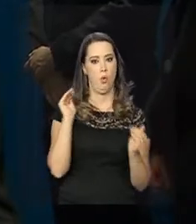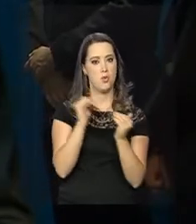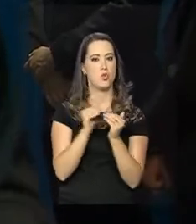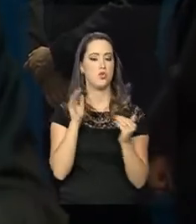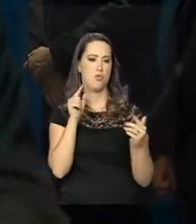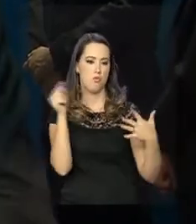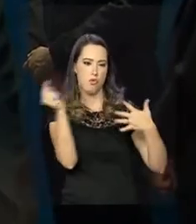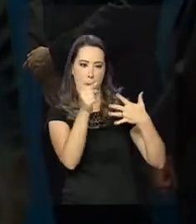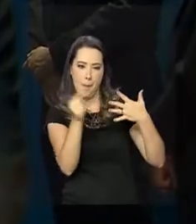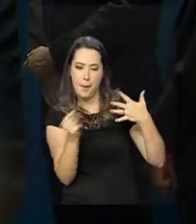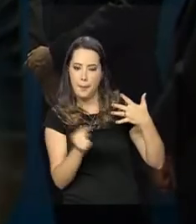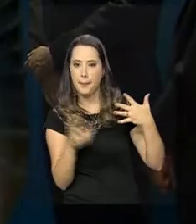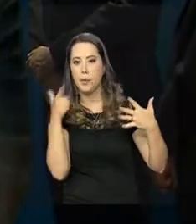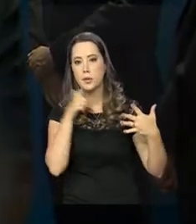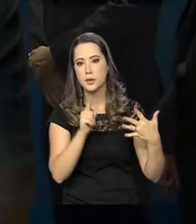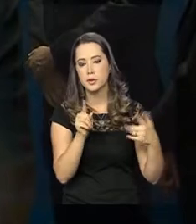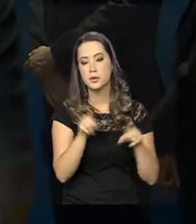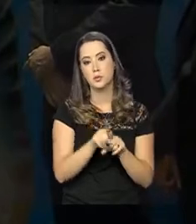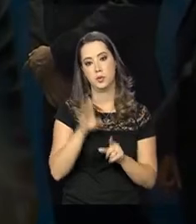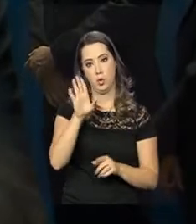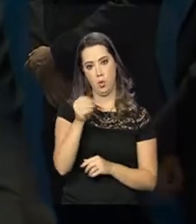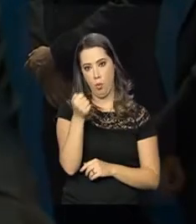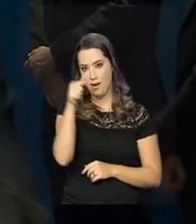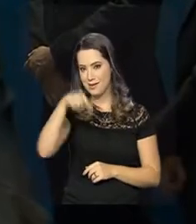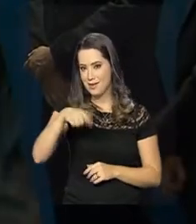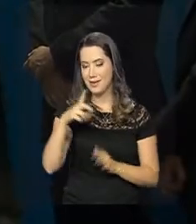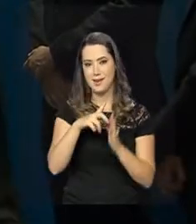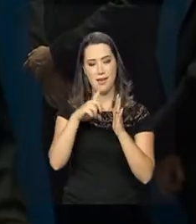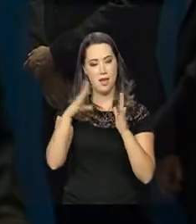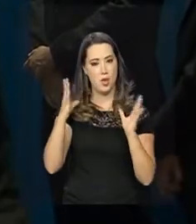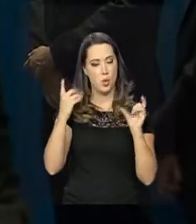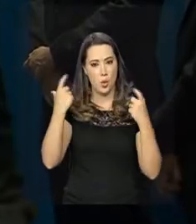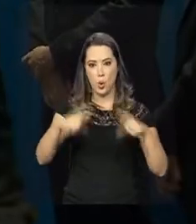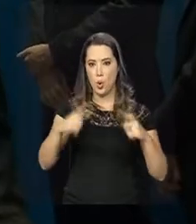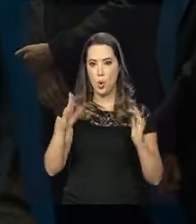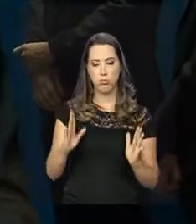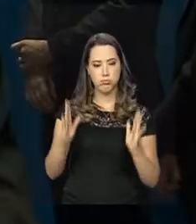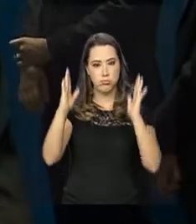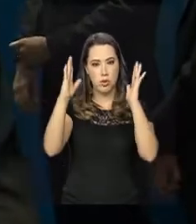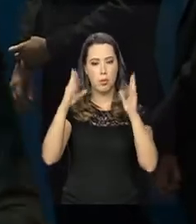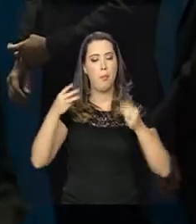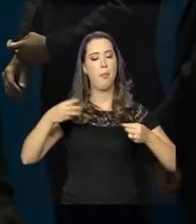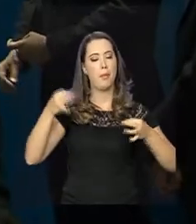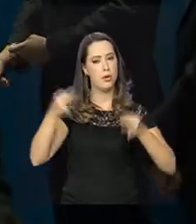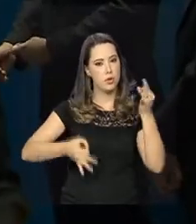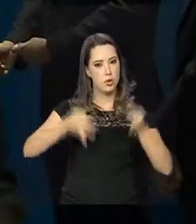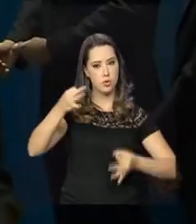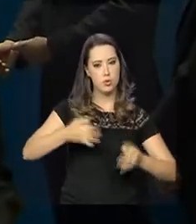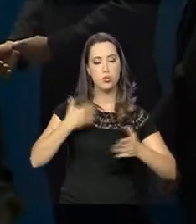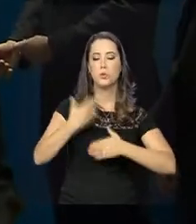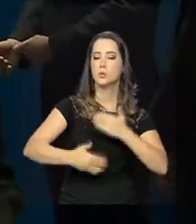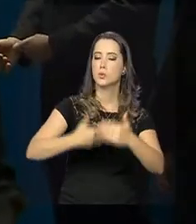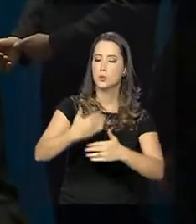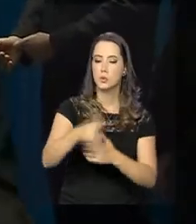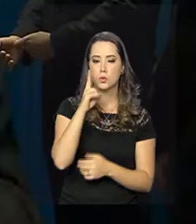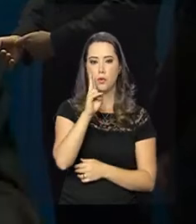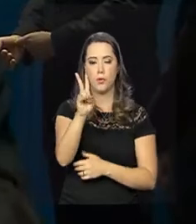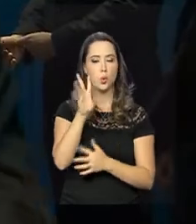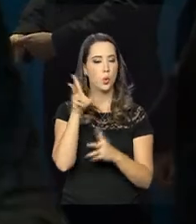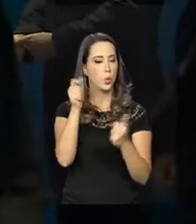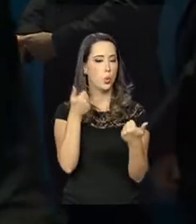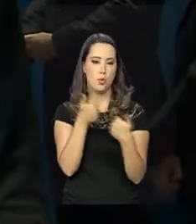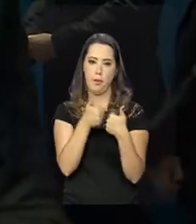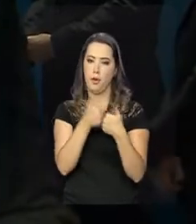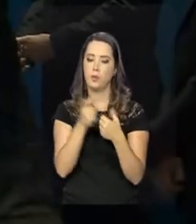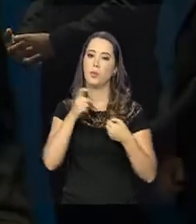tudo isso vai acontecer daqui a pouco aqui no Palácio da Justiça, sede do Ministério da Justiça aqui em Brasília. A gente segue acompanhando tudo. Por